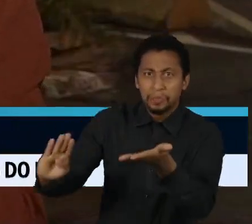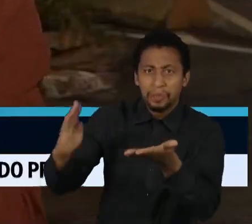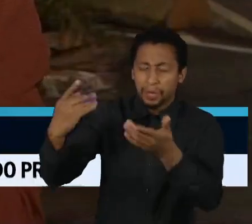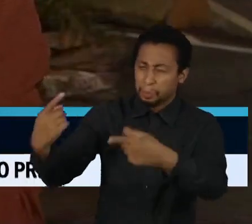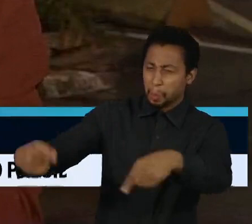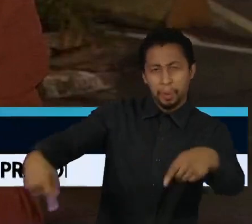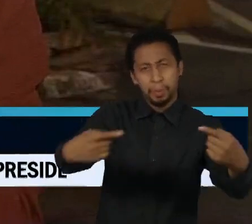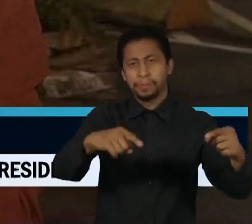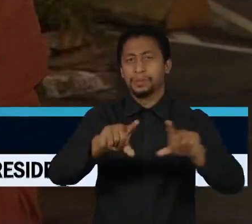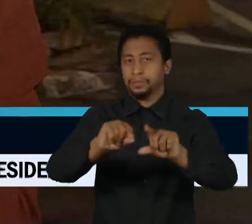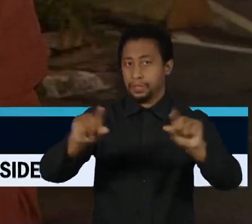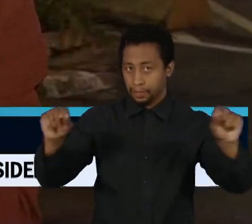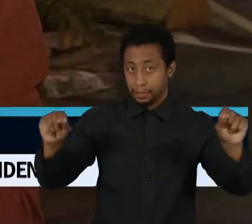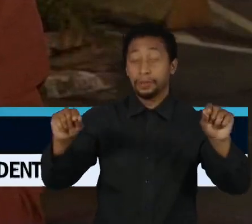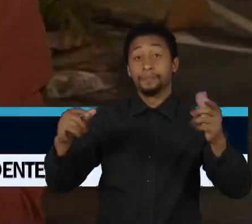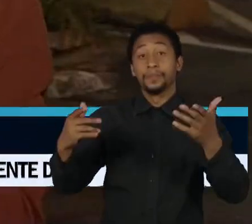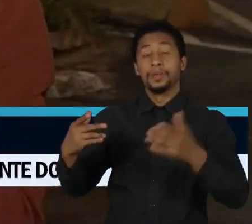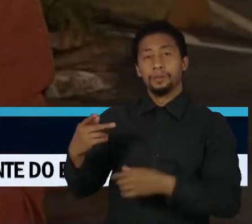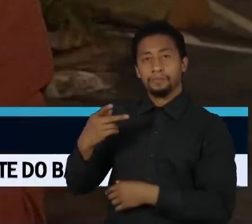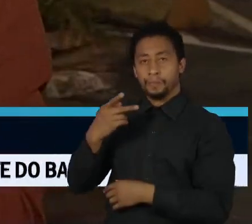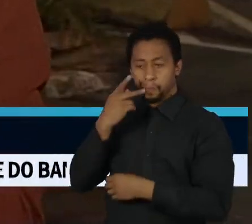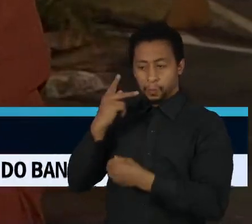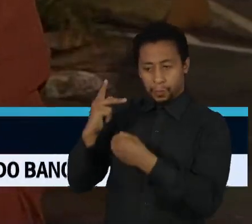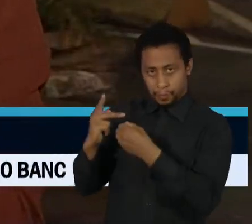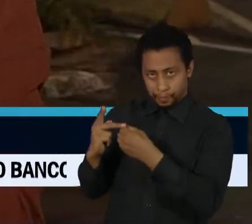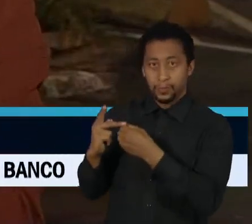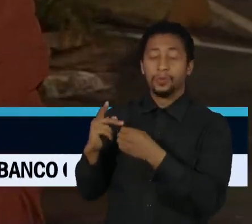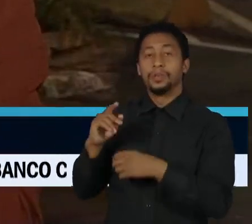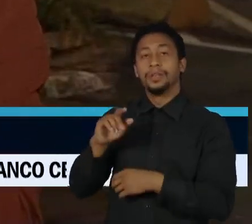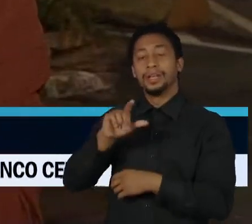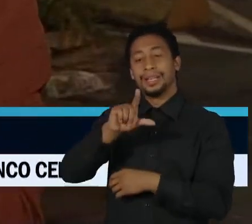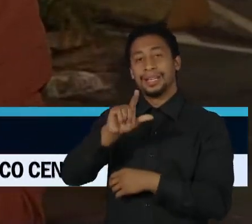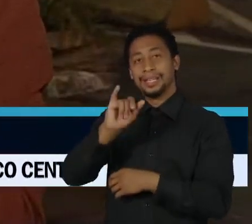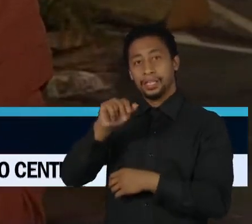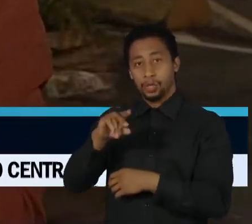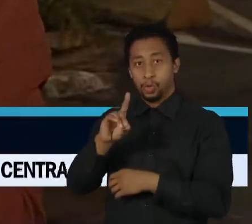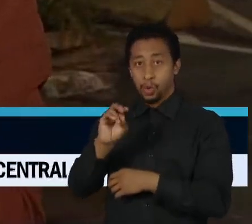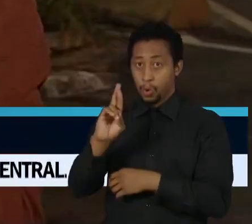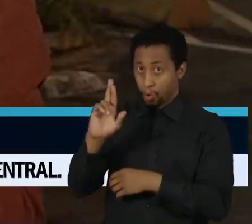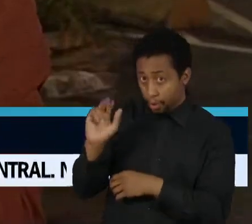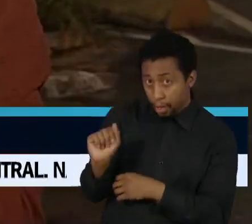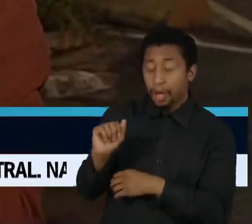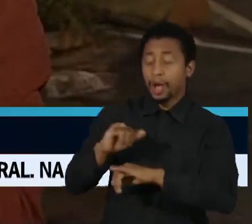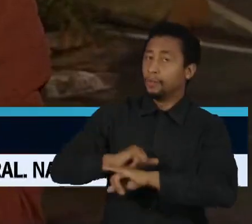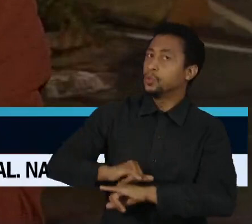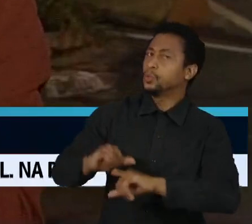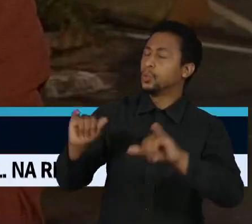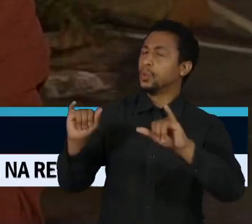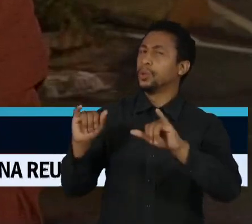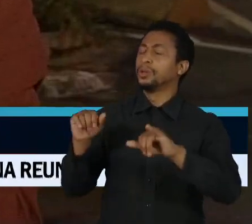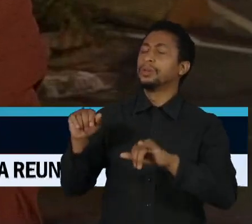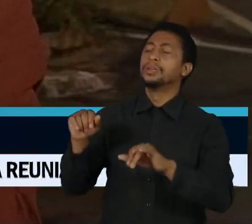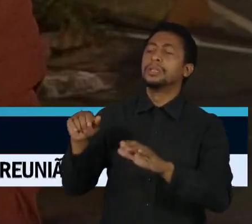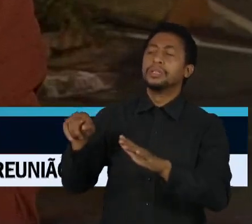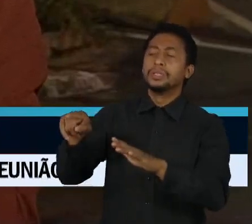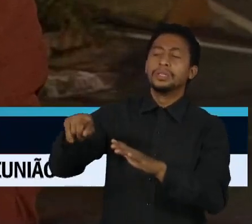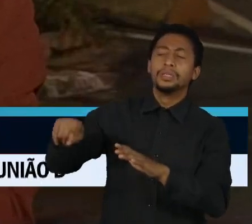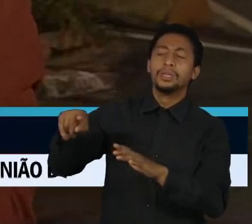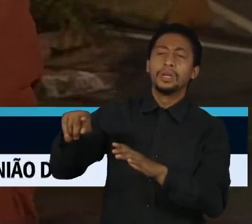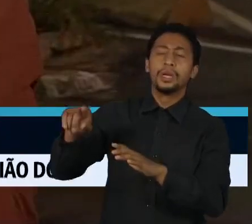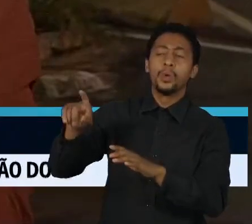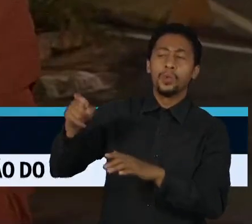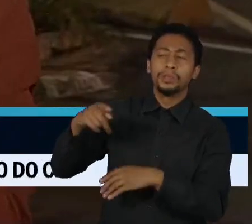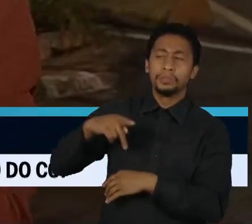A subprocuradora-geral da República, Lindora Araújo, disse não haver qualquer indício da participação do ex